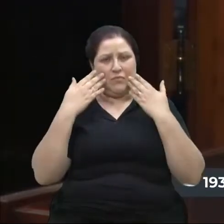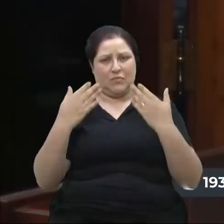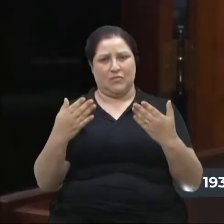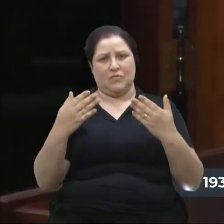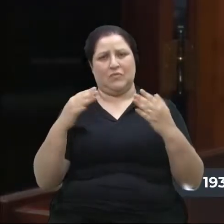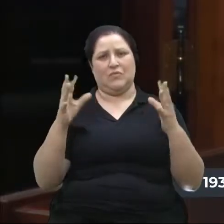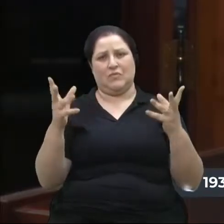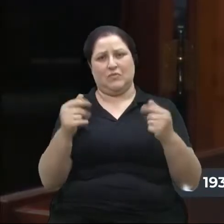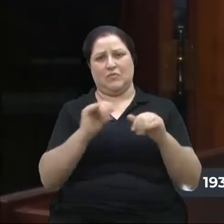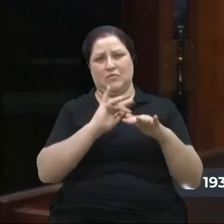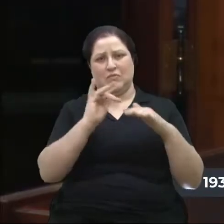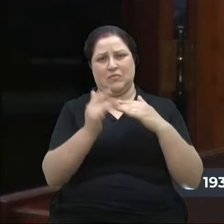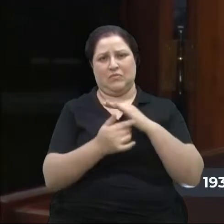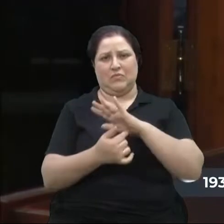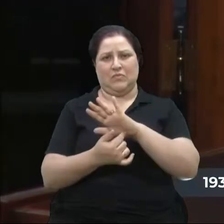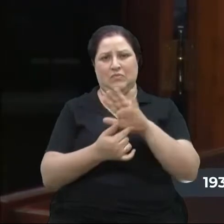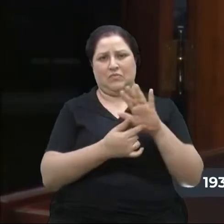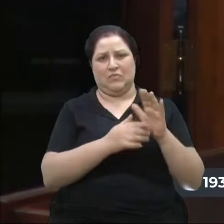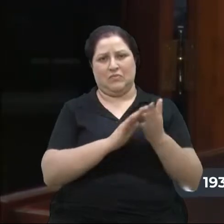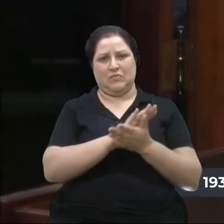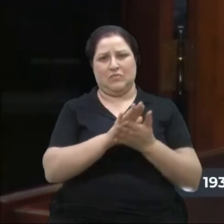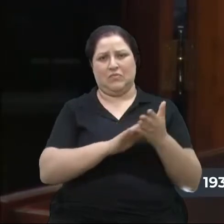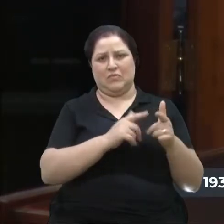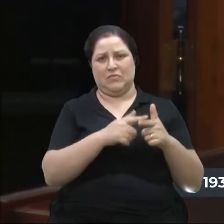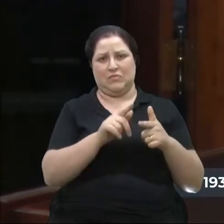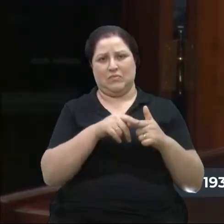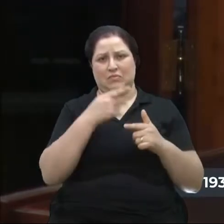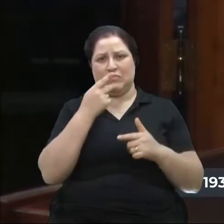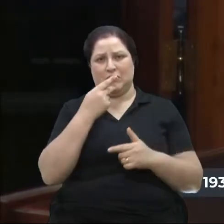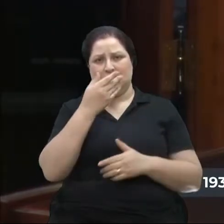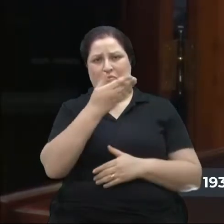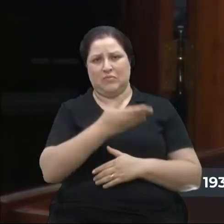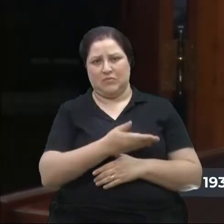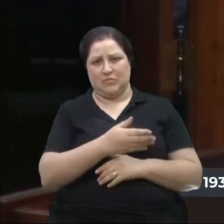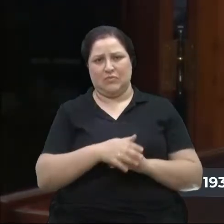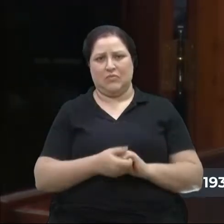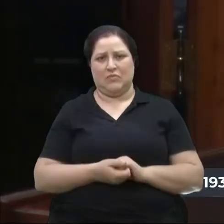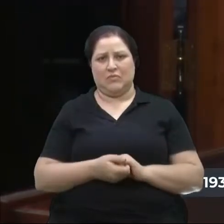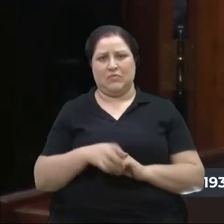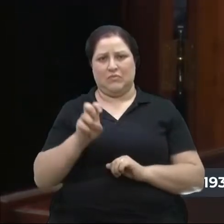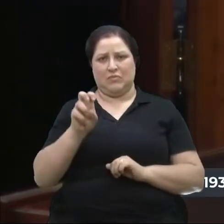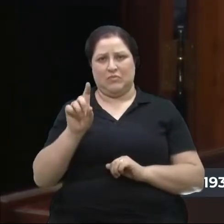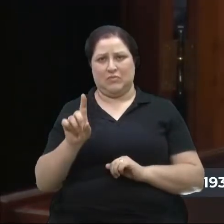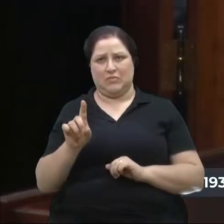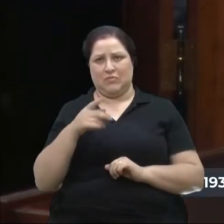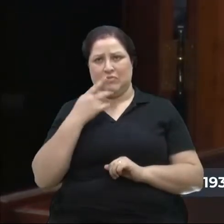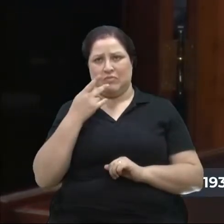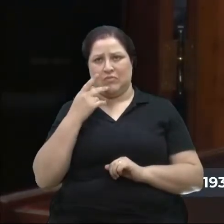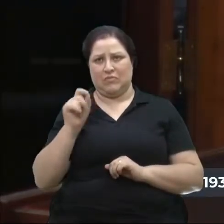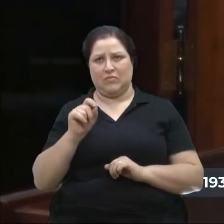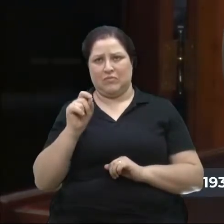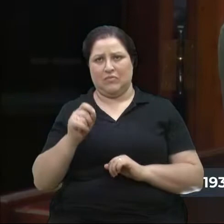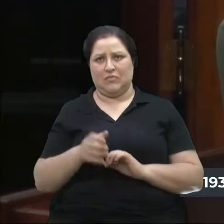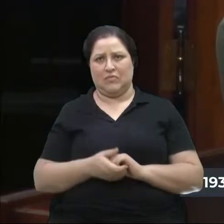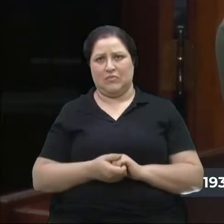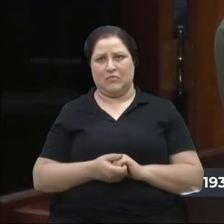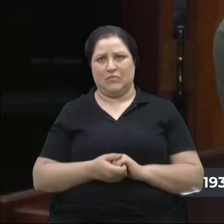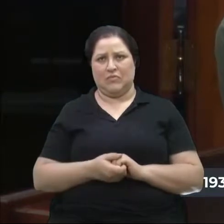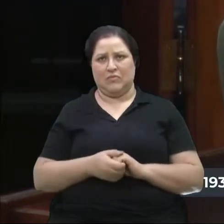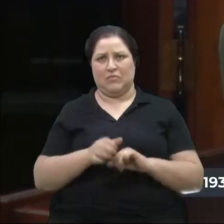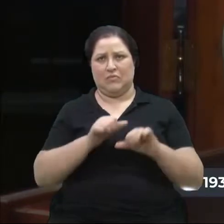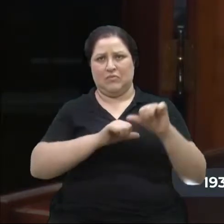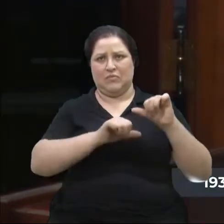apresentado, não tem problema nenhum de falar dele. O item 51 diz, entre outras coisas, que ele vai